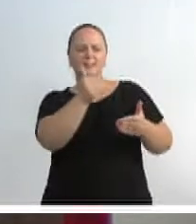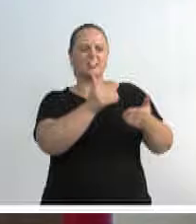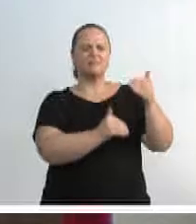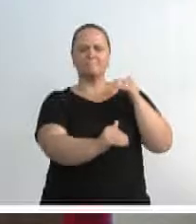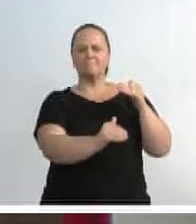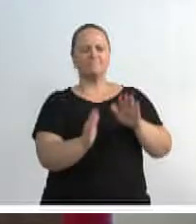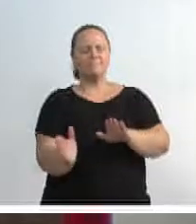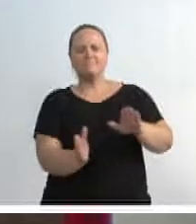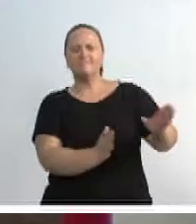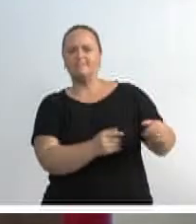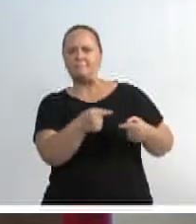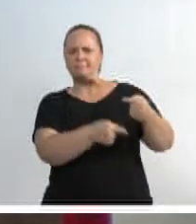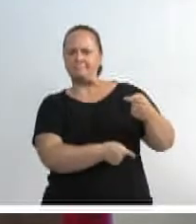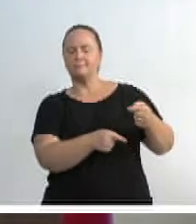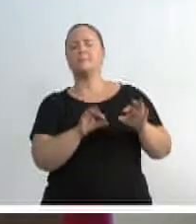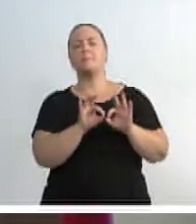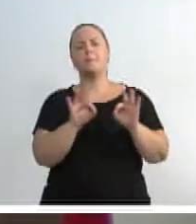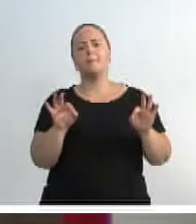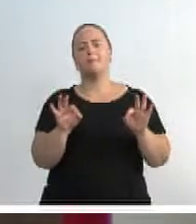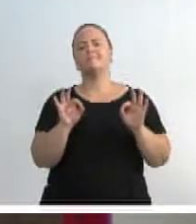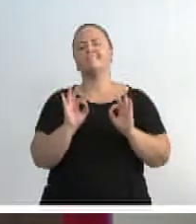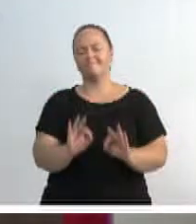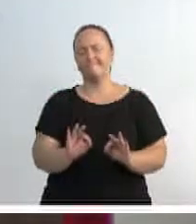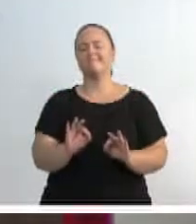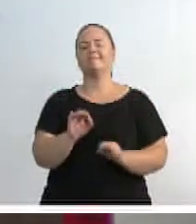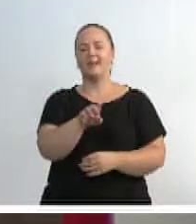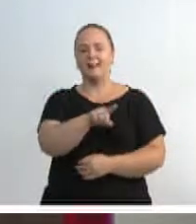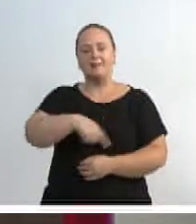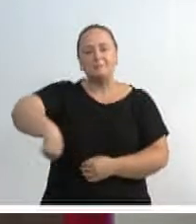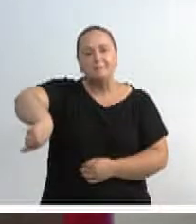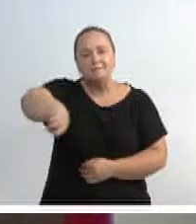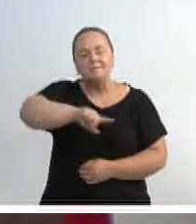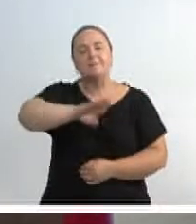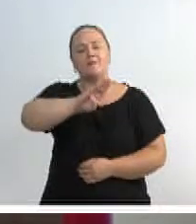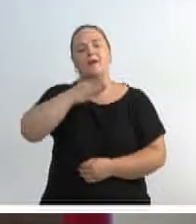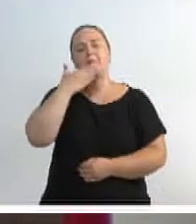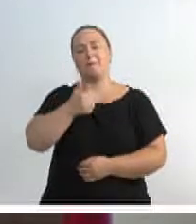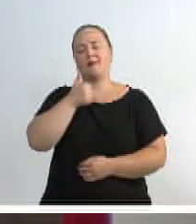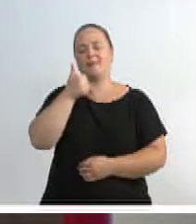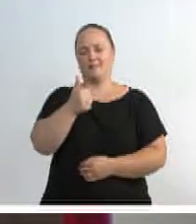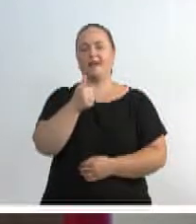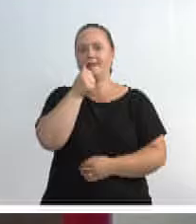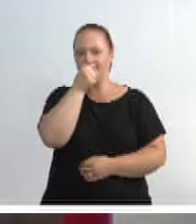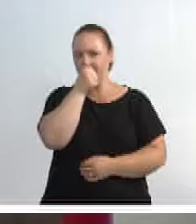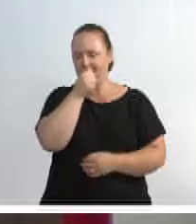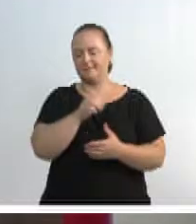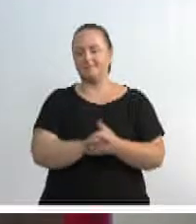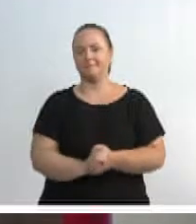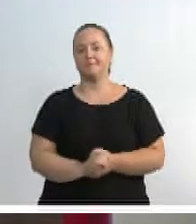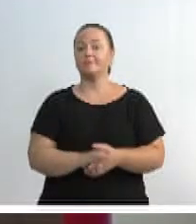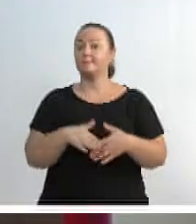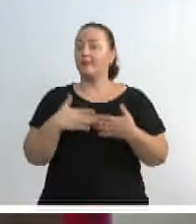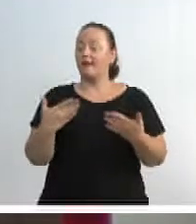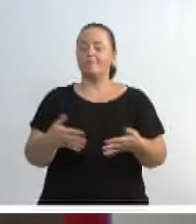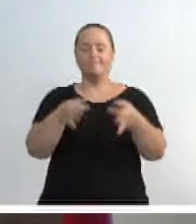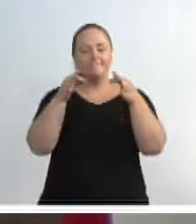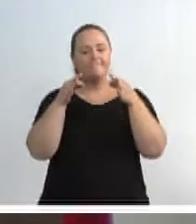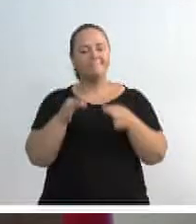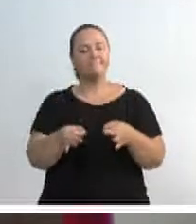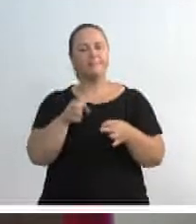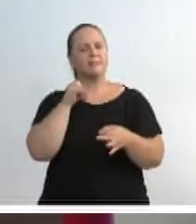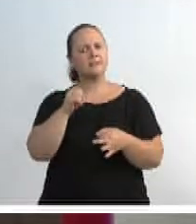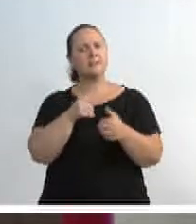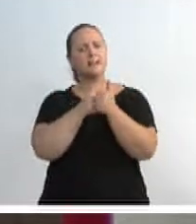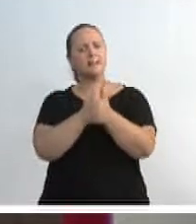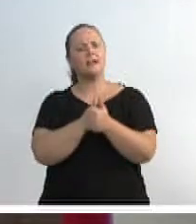nós divergimos, com certeza, a cidade, a sociedade e o mundo será muito melhor. Então, tenham certeza, quem tem acompanhado o nosso trabalho